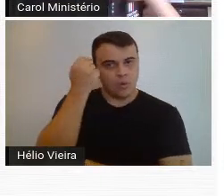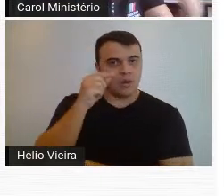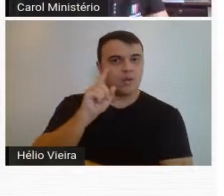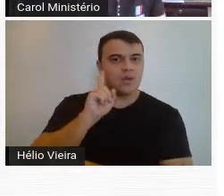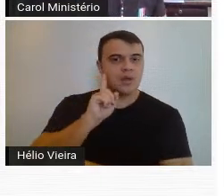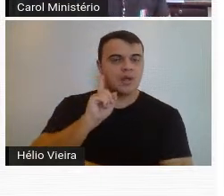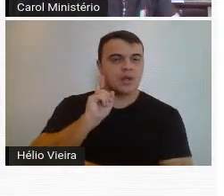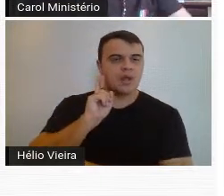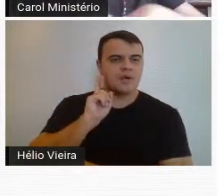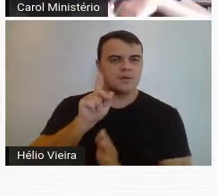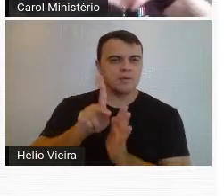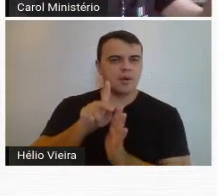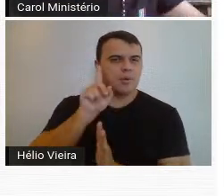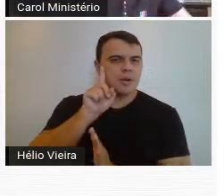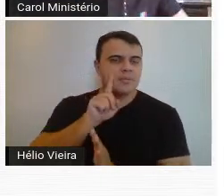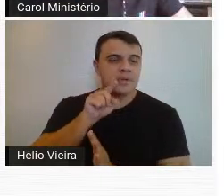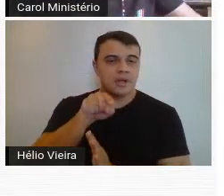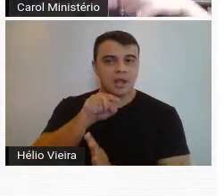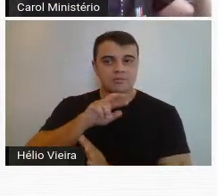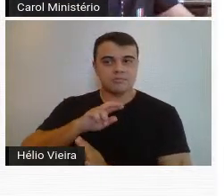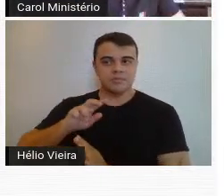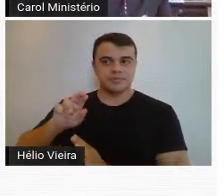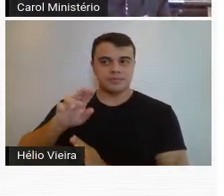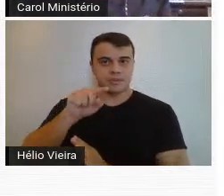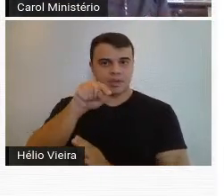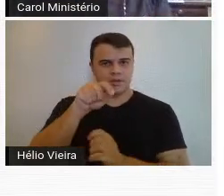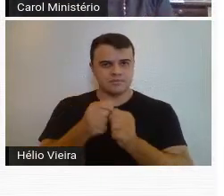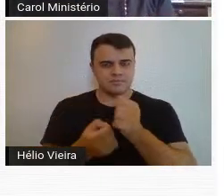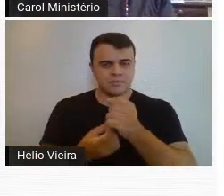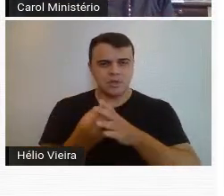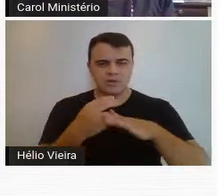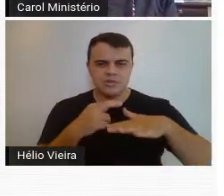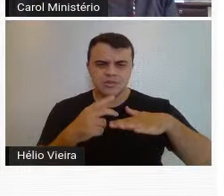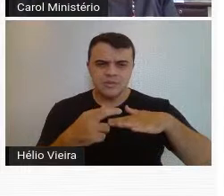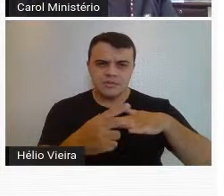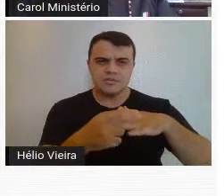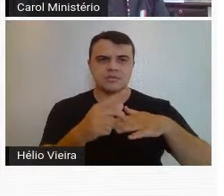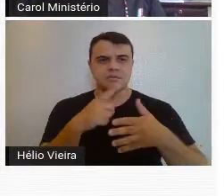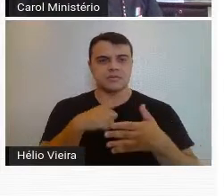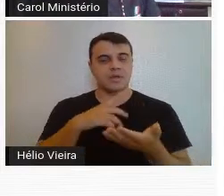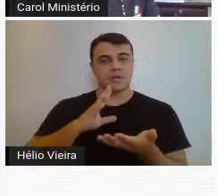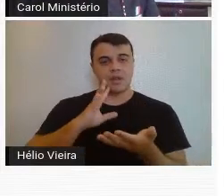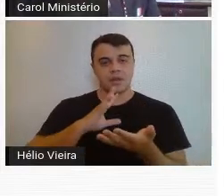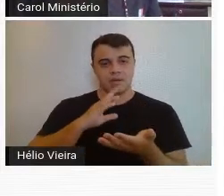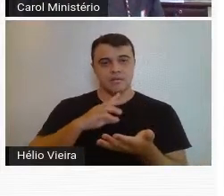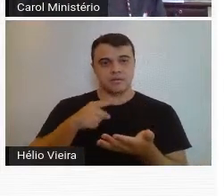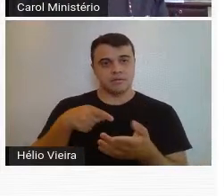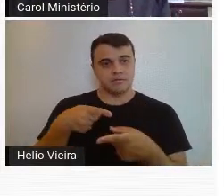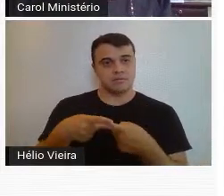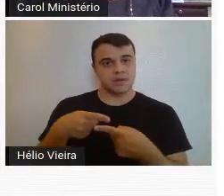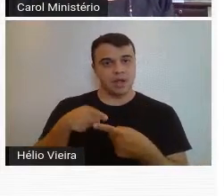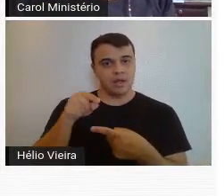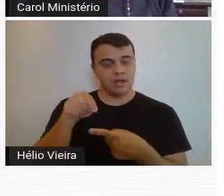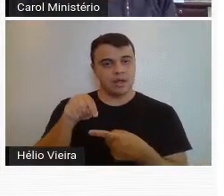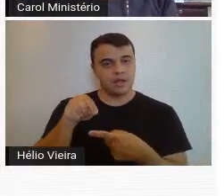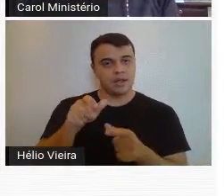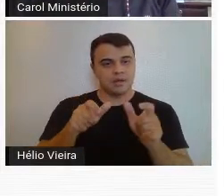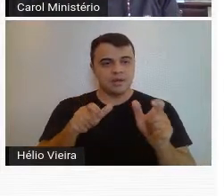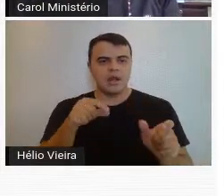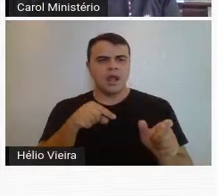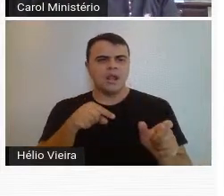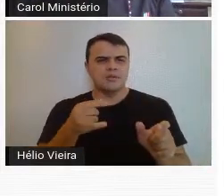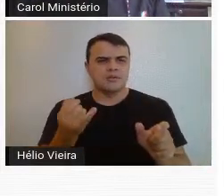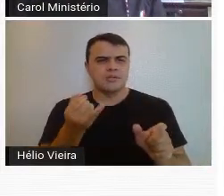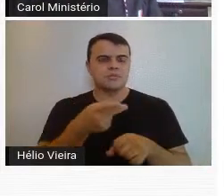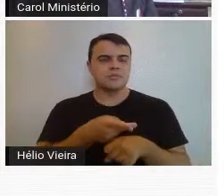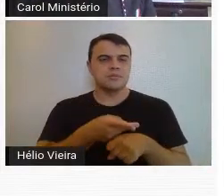Então, ele é multiartista, ele atuou em vários campos, em várias frentes e ele foi o grande